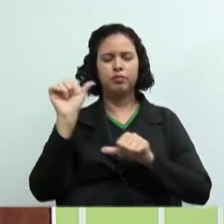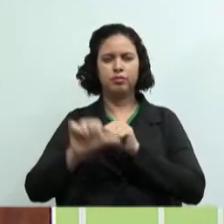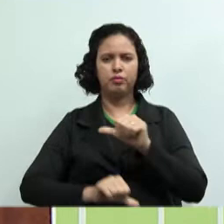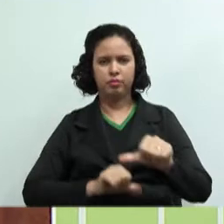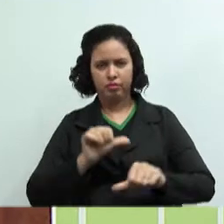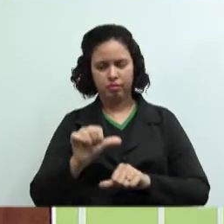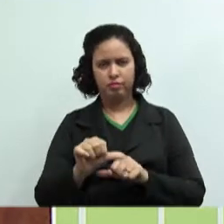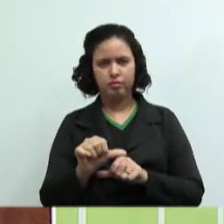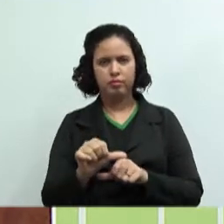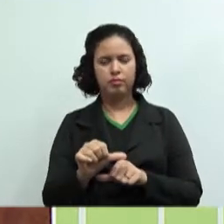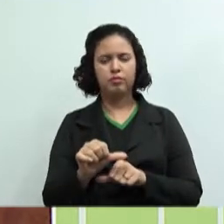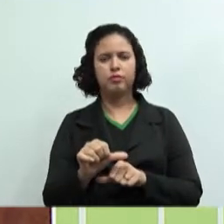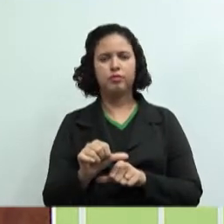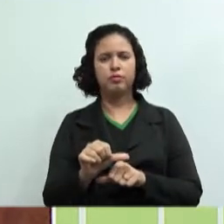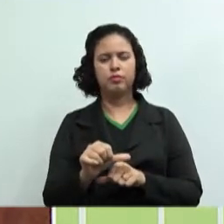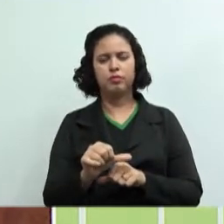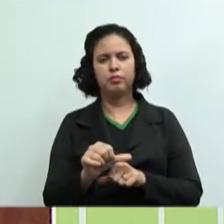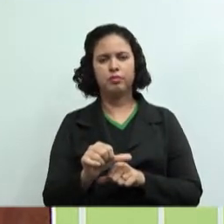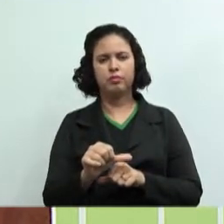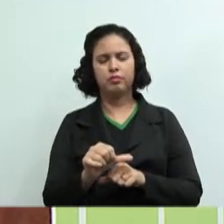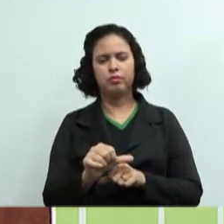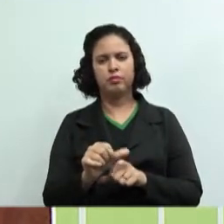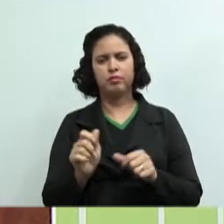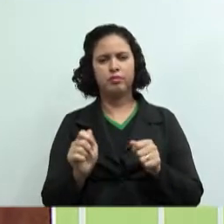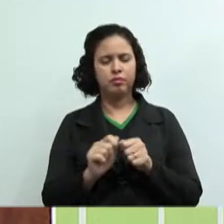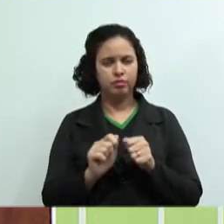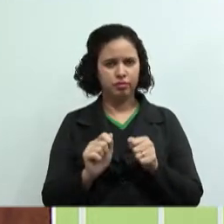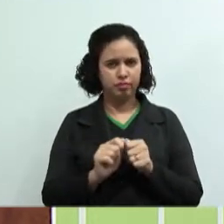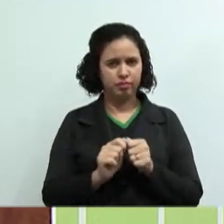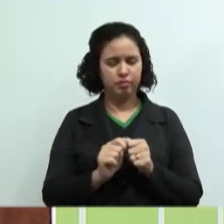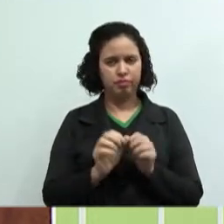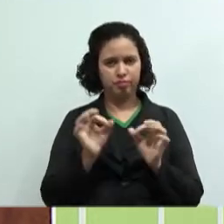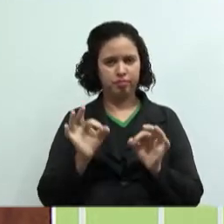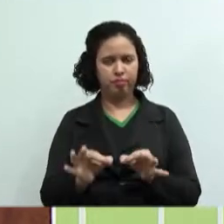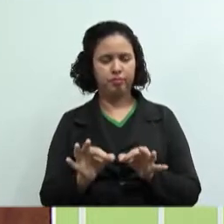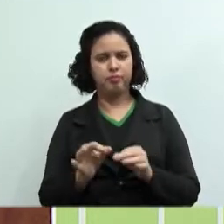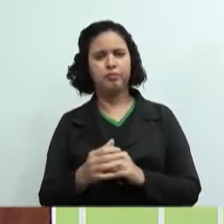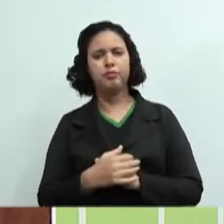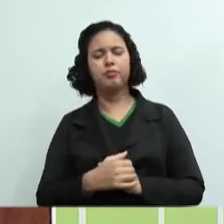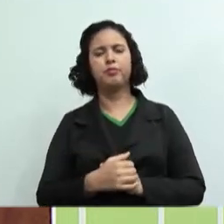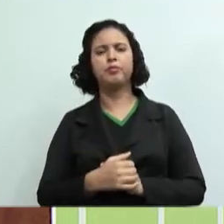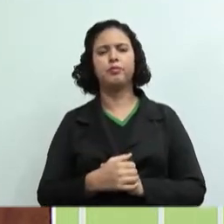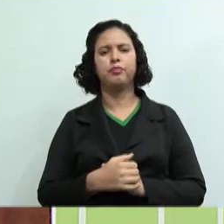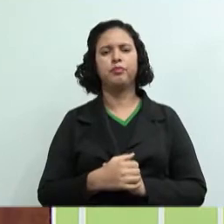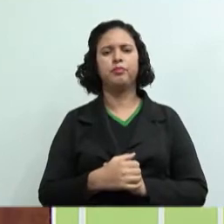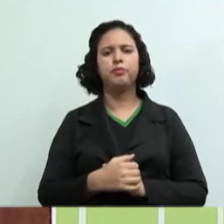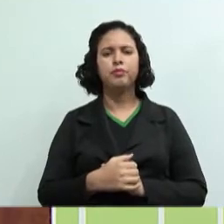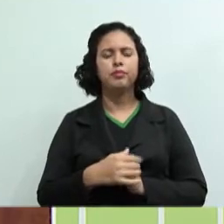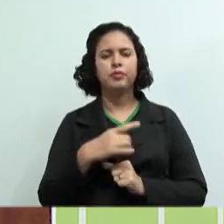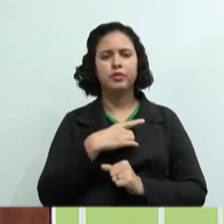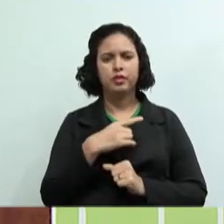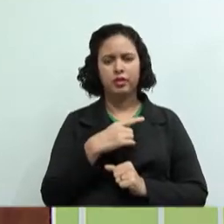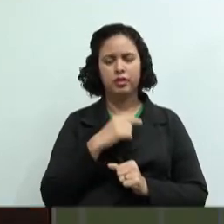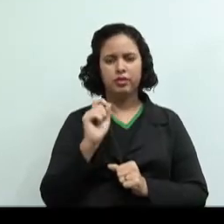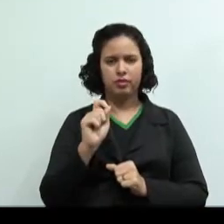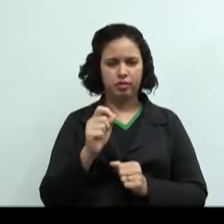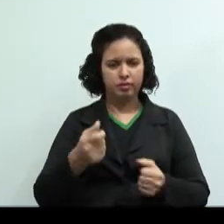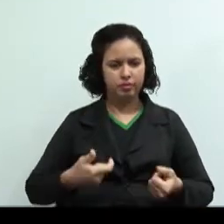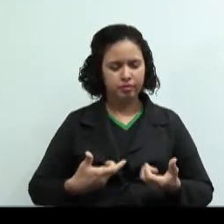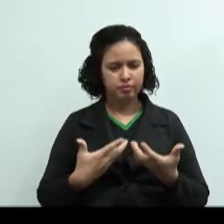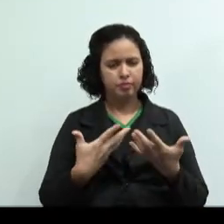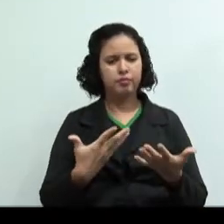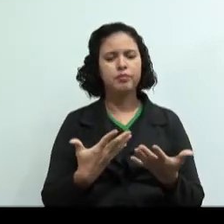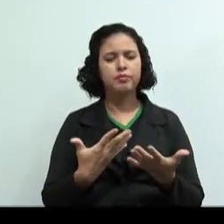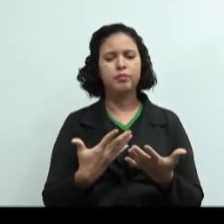varia conforme a produção, correto? Então, nós temos agora os custos, os